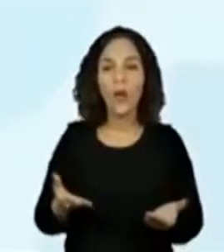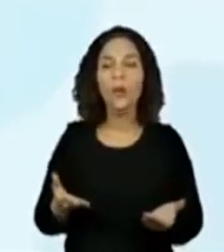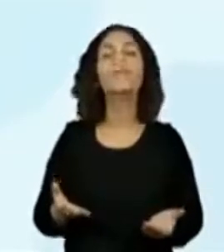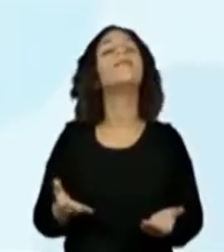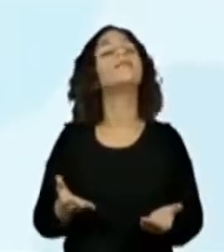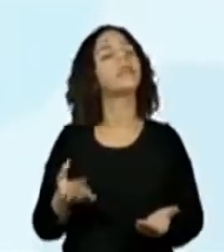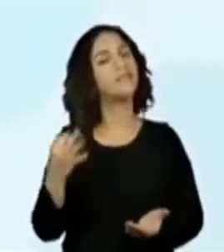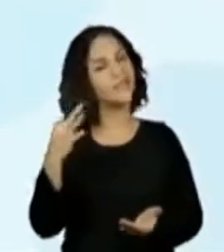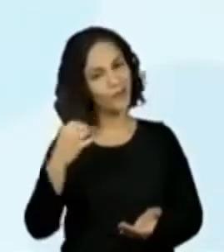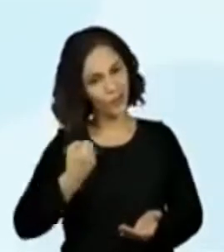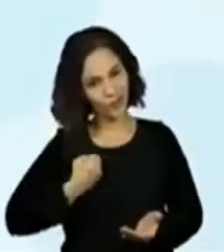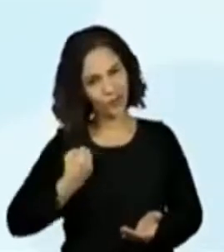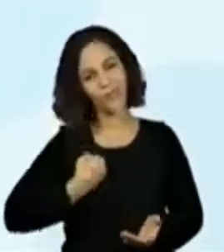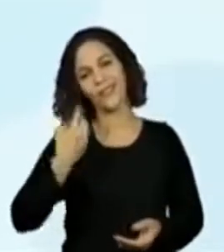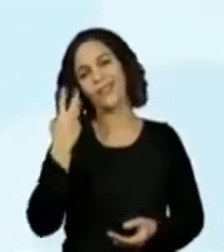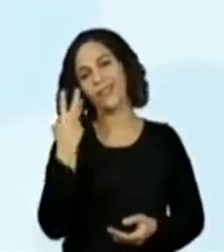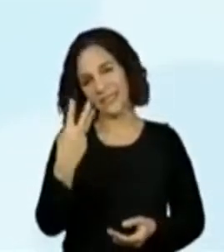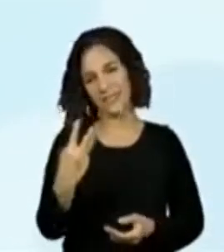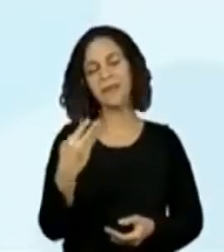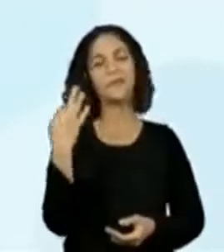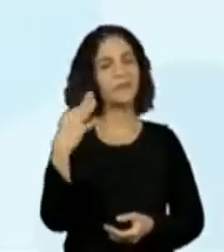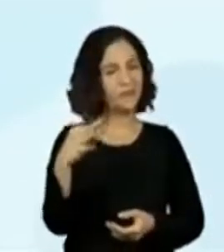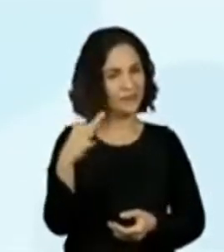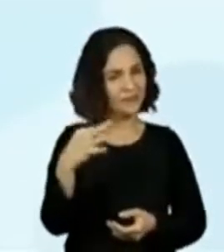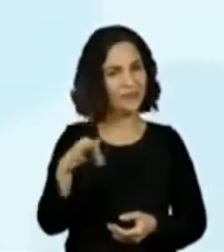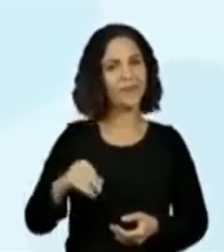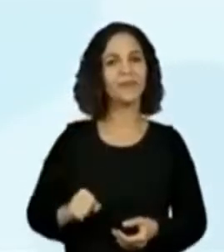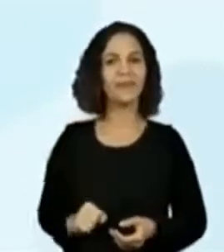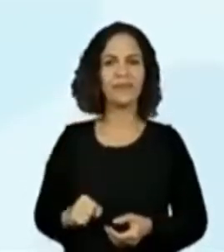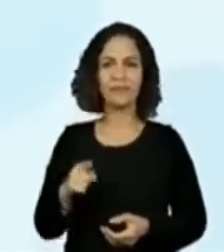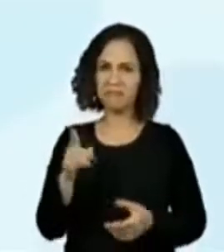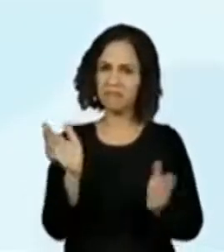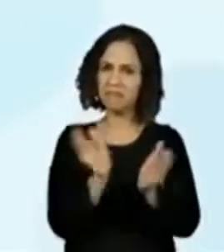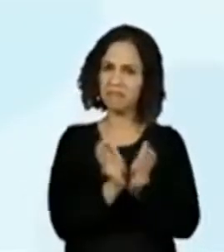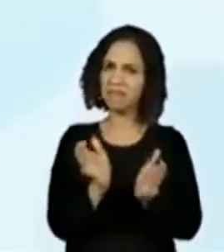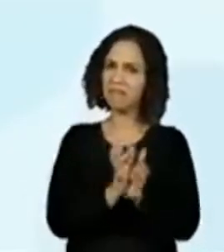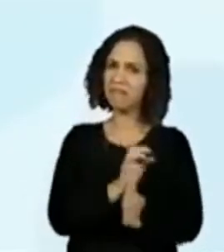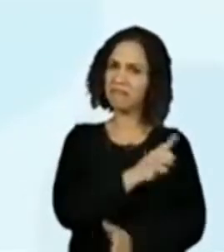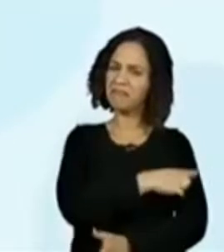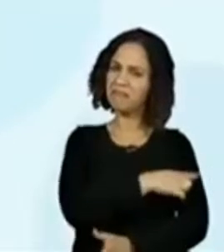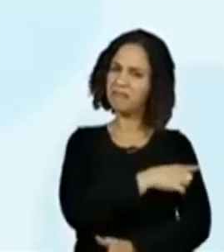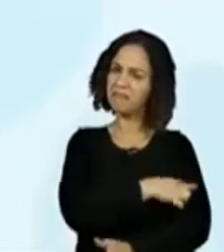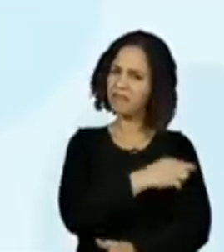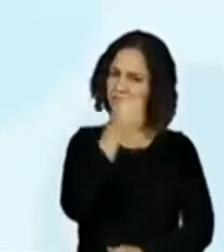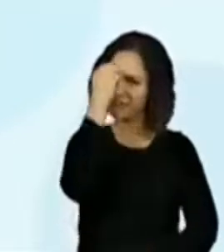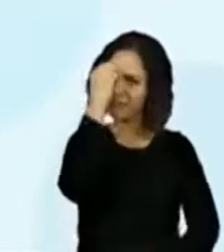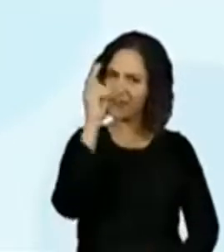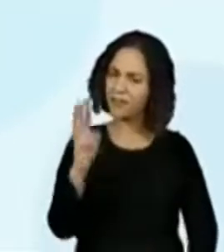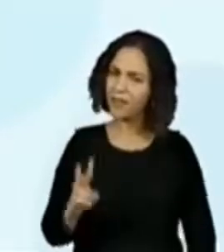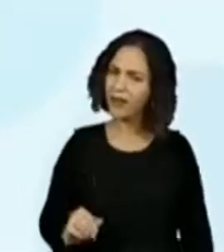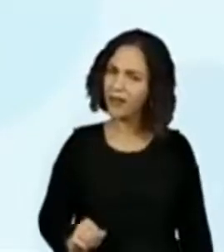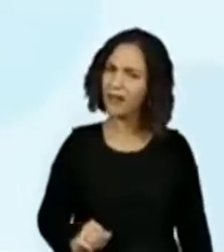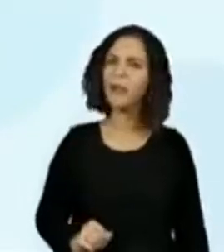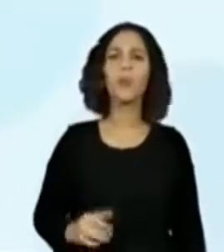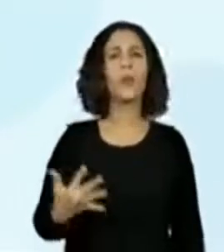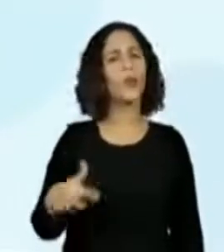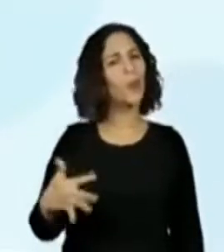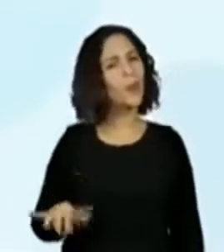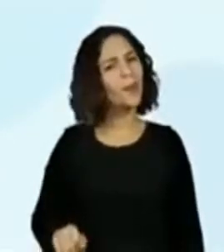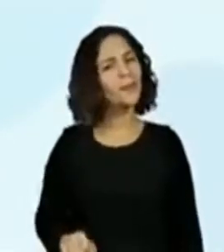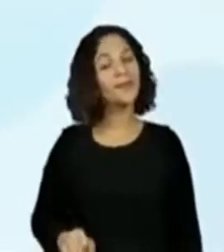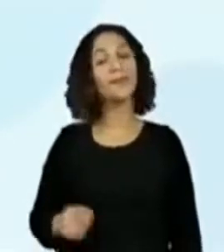delegacia. Muito bem. Número 3. Essa turma do primeiro ano é muito esperta. E aqui, ó.